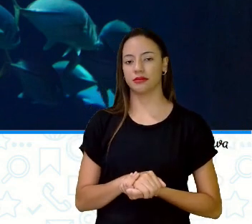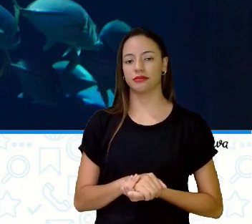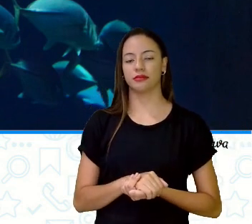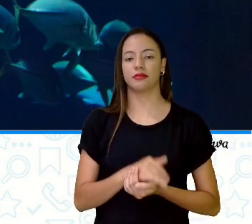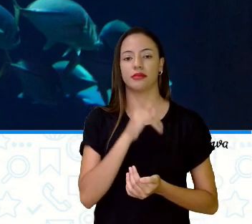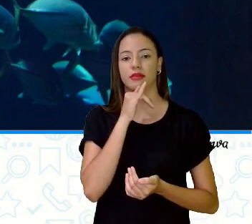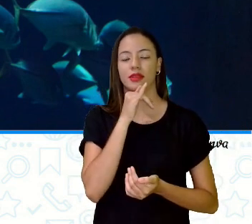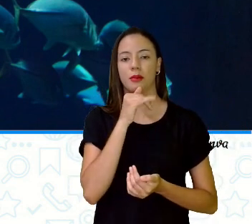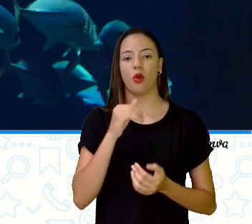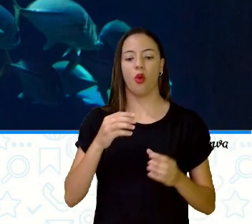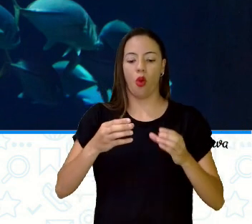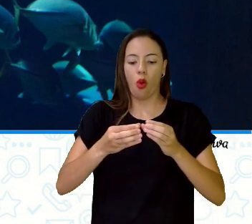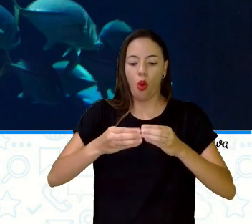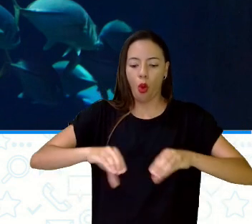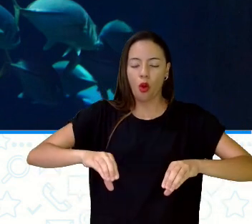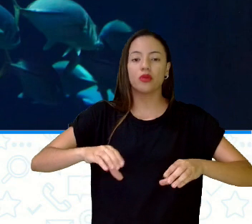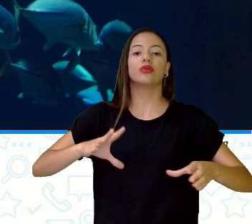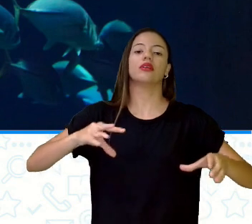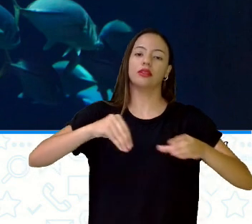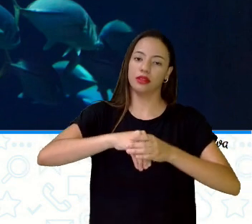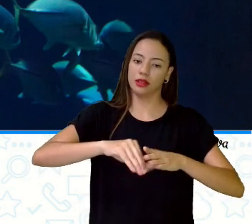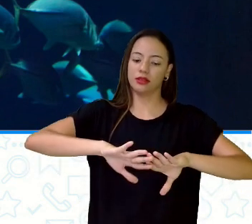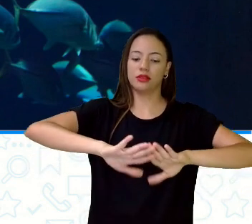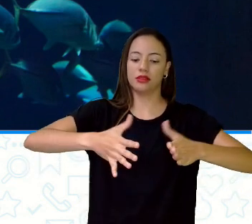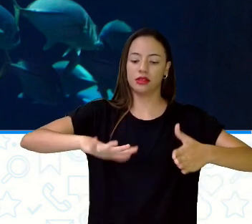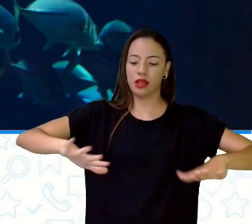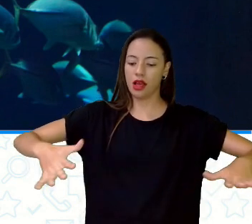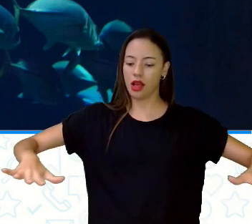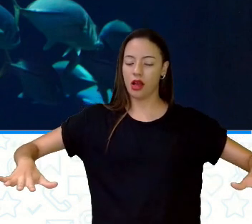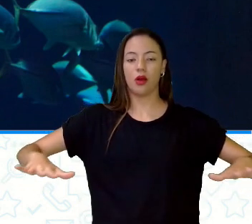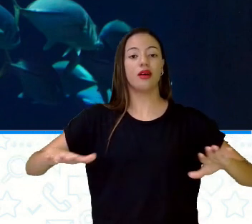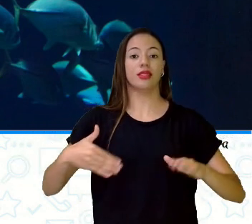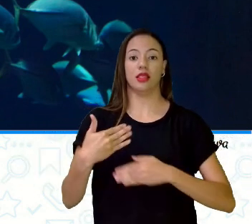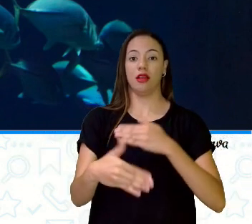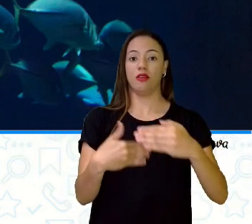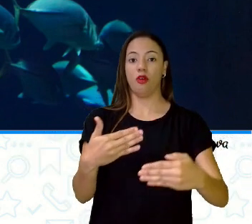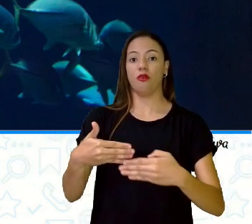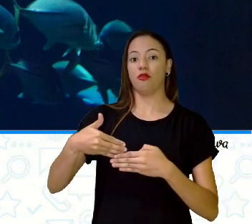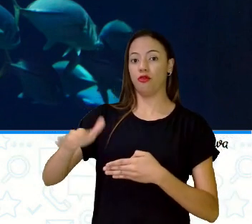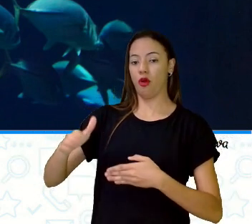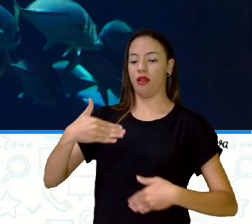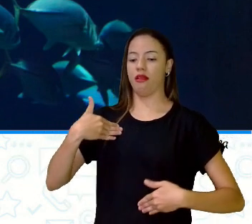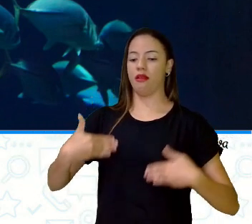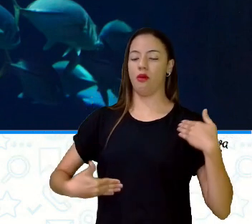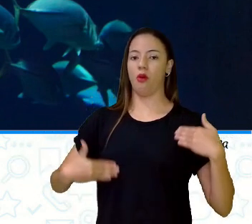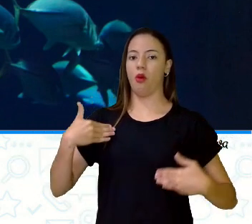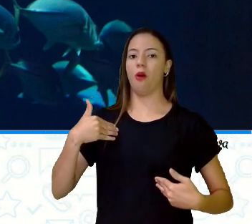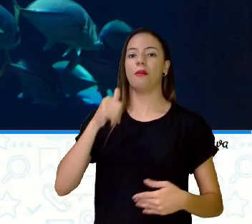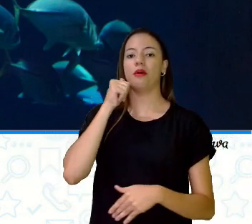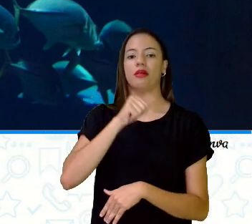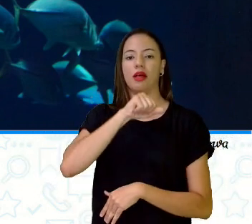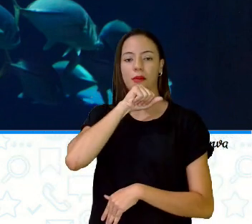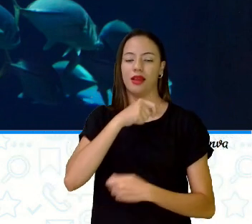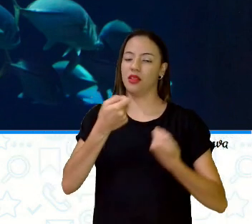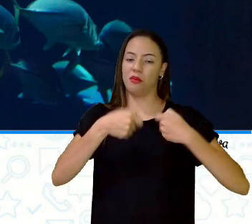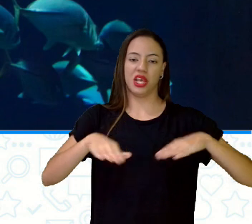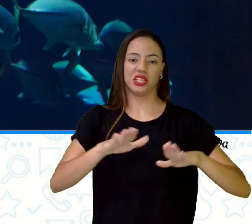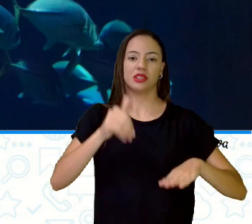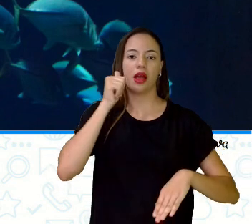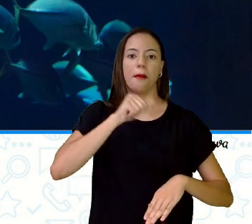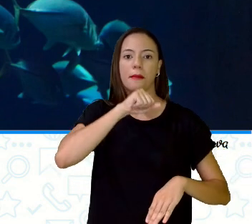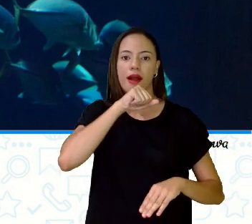seus ovos na água. Assim, eles se desenvolvem fora do corpo da mãe e não precisam dos cuidados maternos ao nascer.